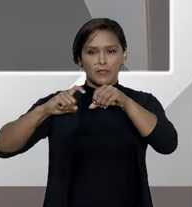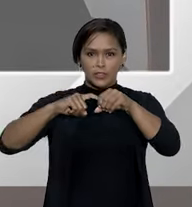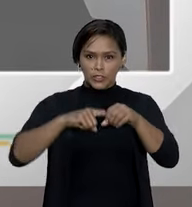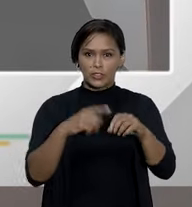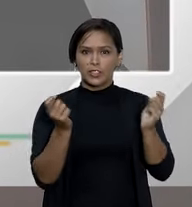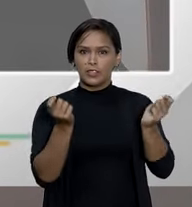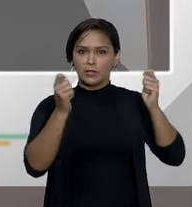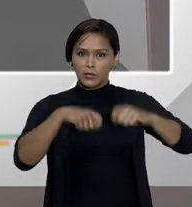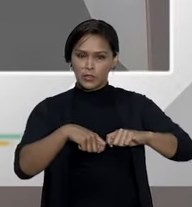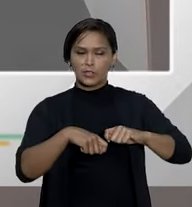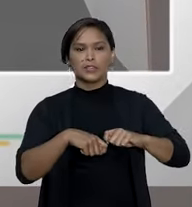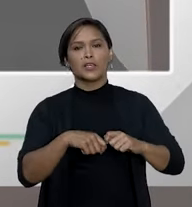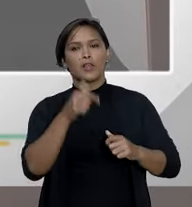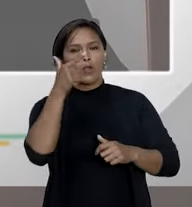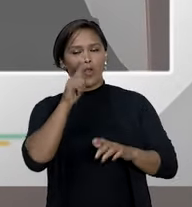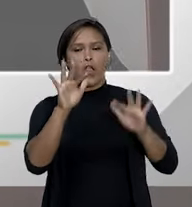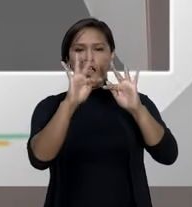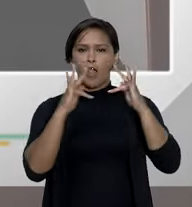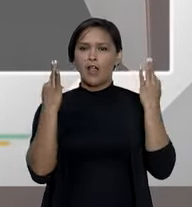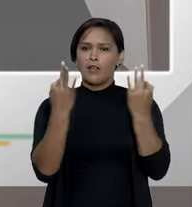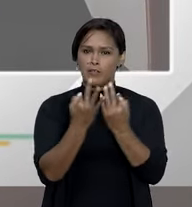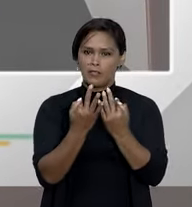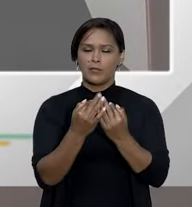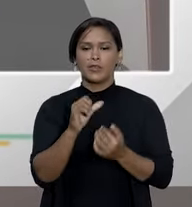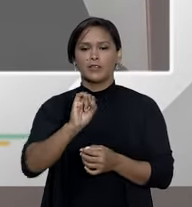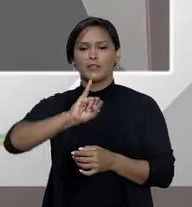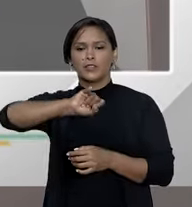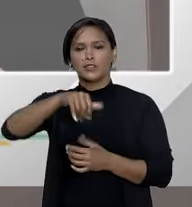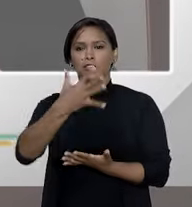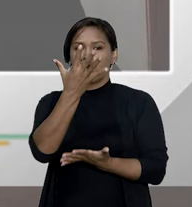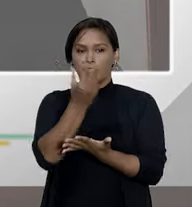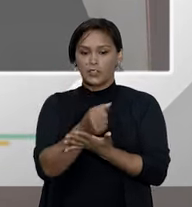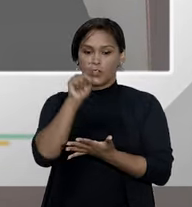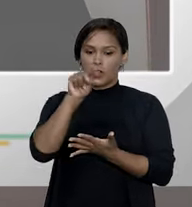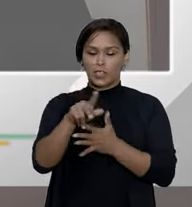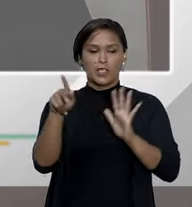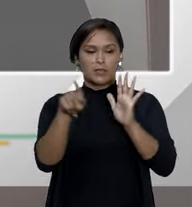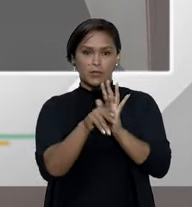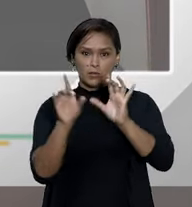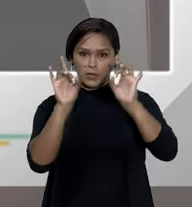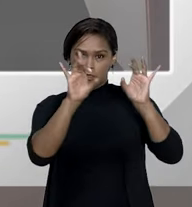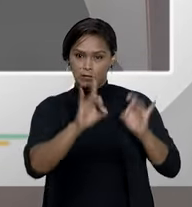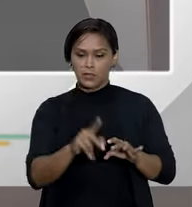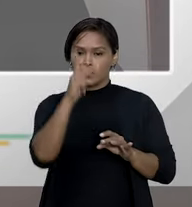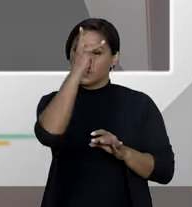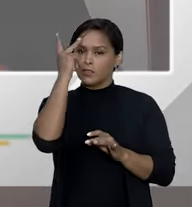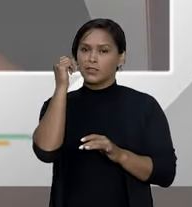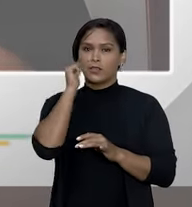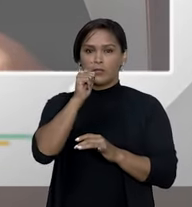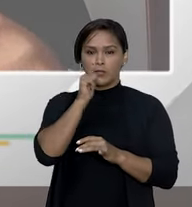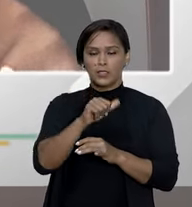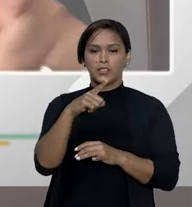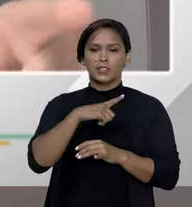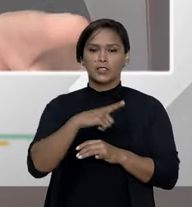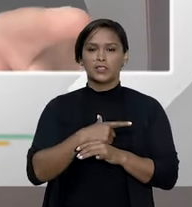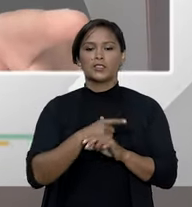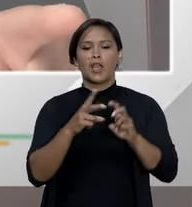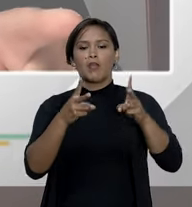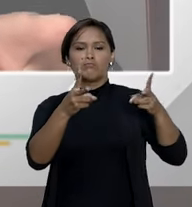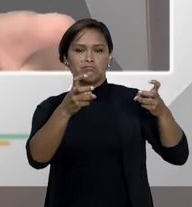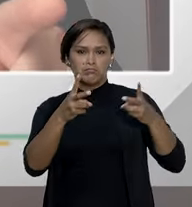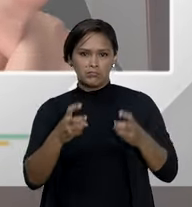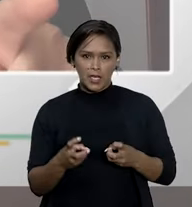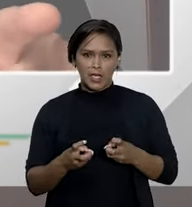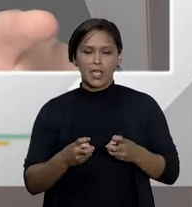e a possibilidade dela construir uma família o STJ admitiu que nessa situação da paciente que se submete a tratamento de